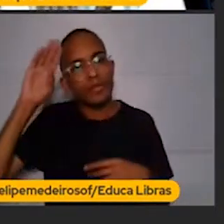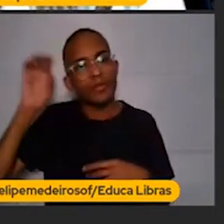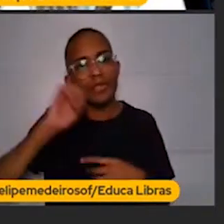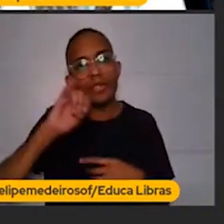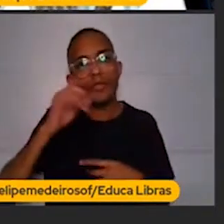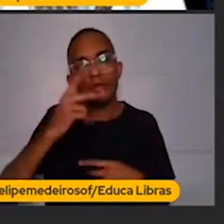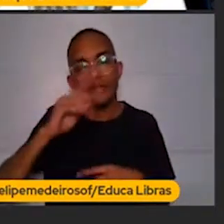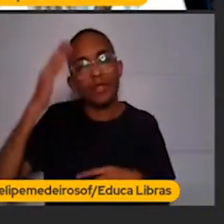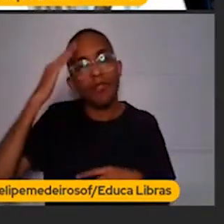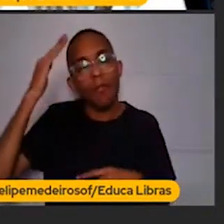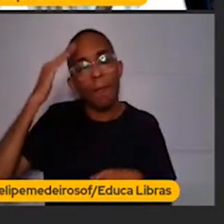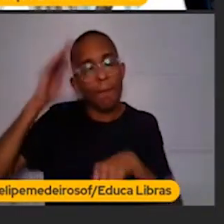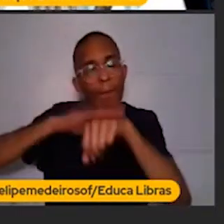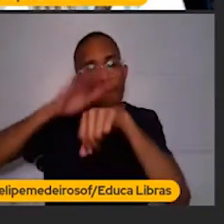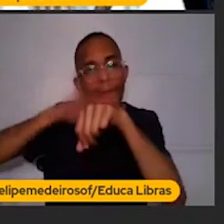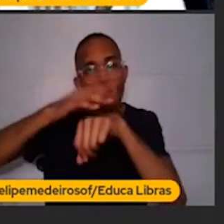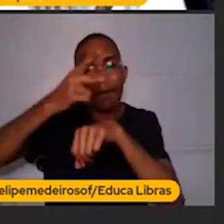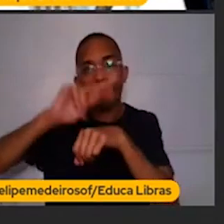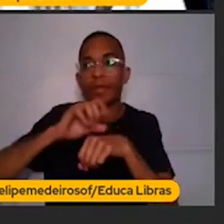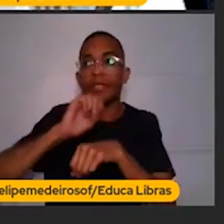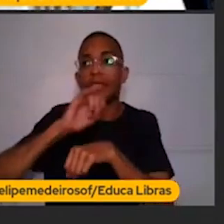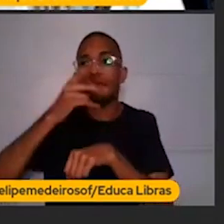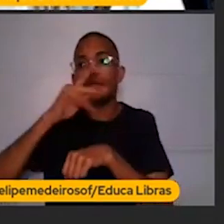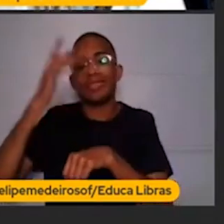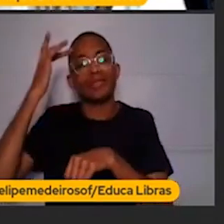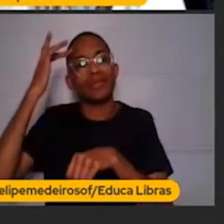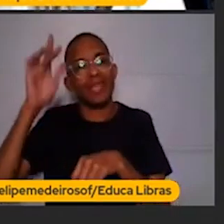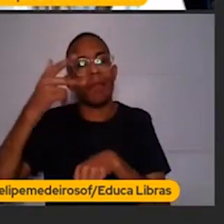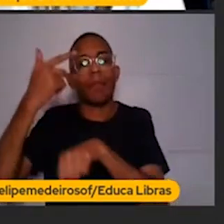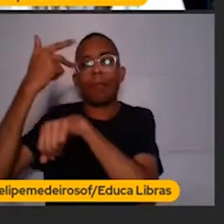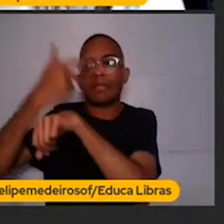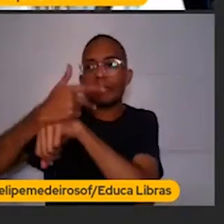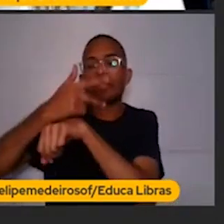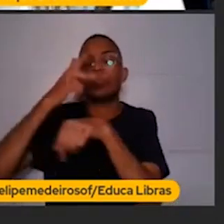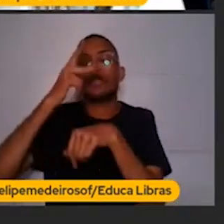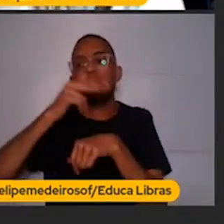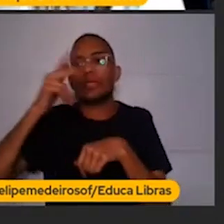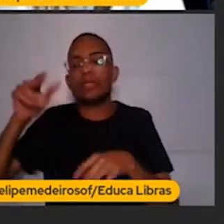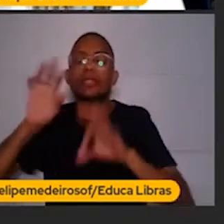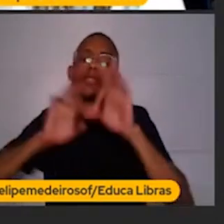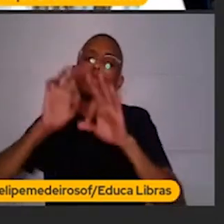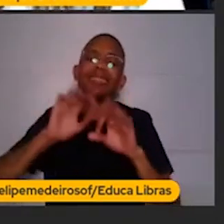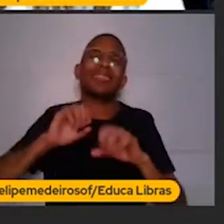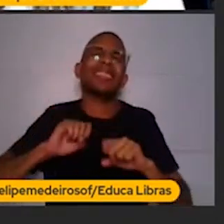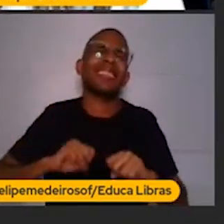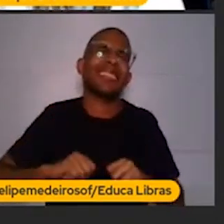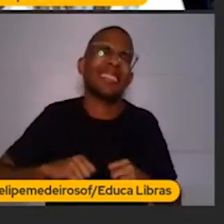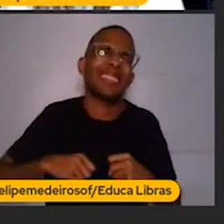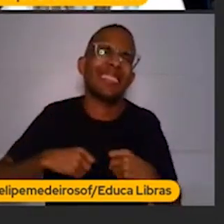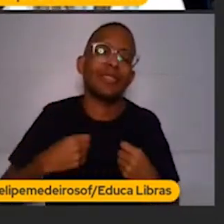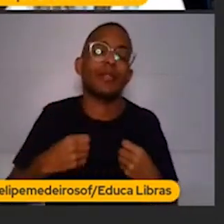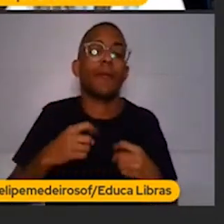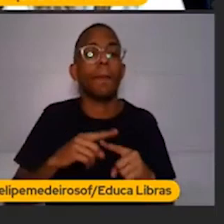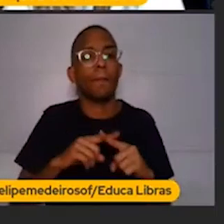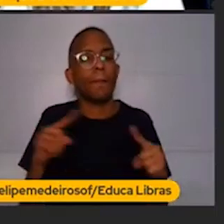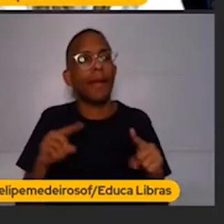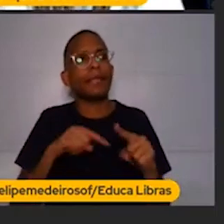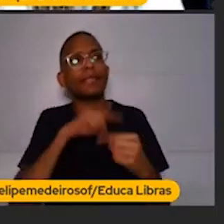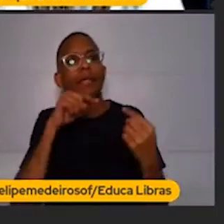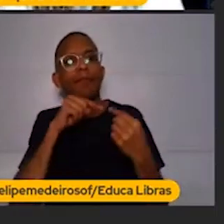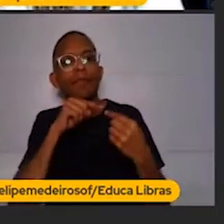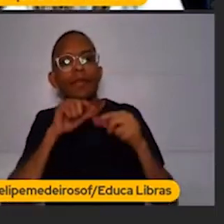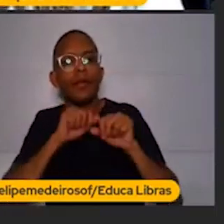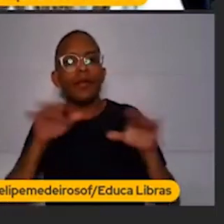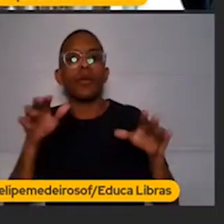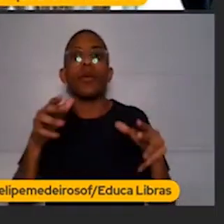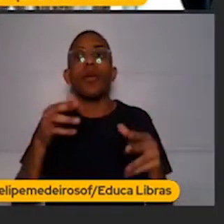sabe fazer isso. Se você não sabe parar, editar e tudo mais, ah, é alto esforço. É alto esforço, mas é alto impacto? Vai trazer